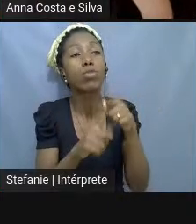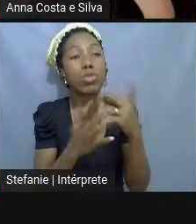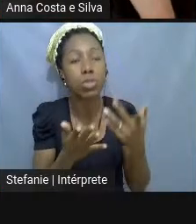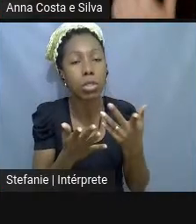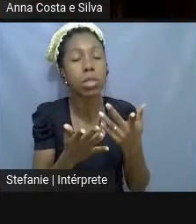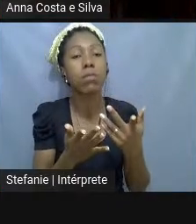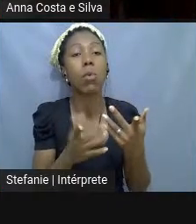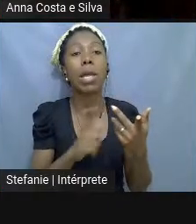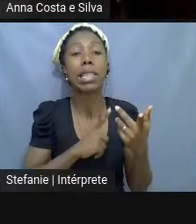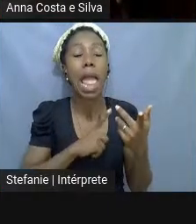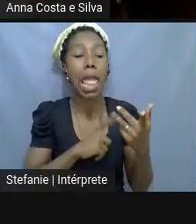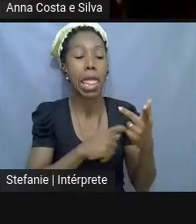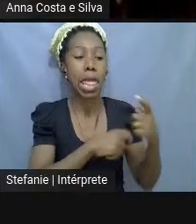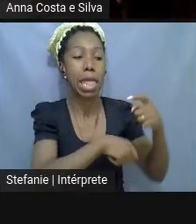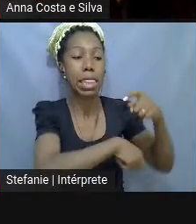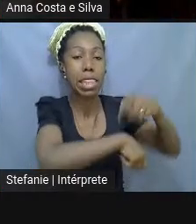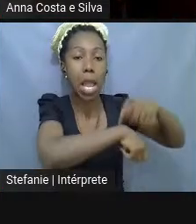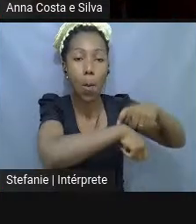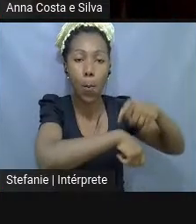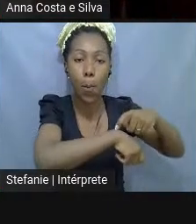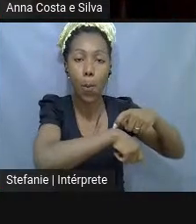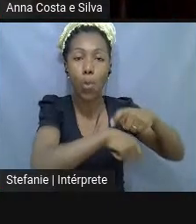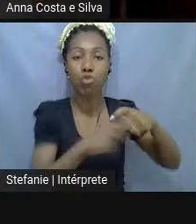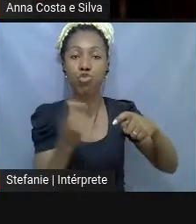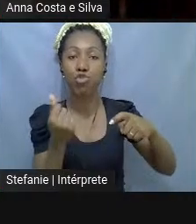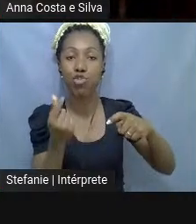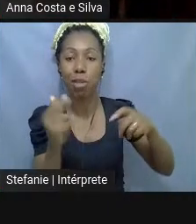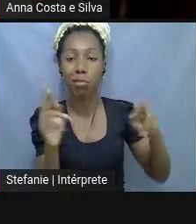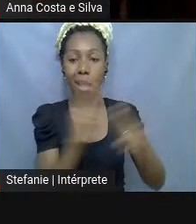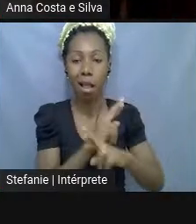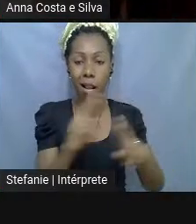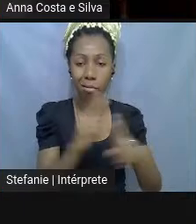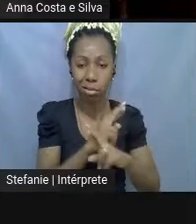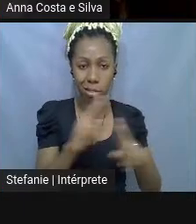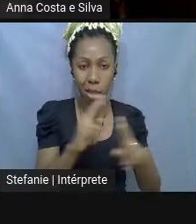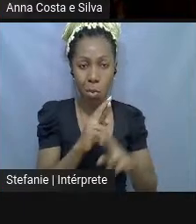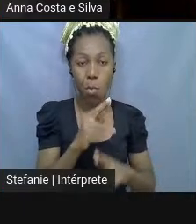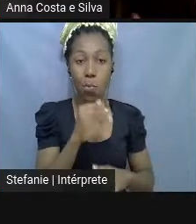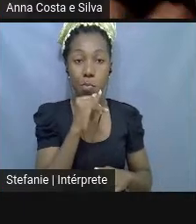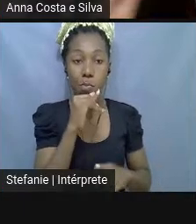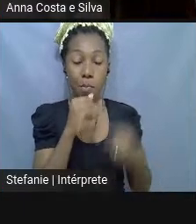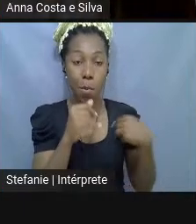É... Porque quando... Assim... Eu coloquei esse anúncio